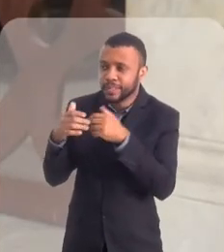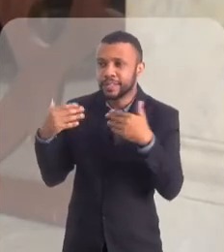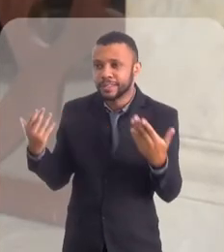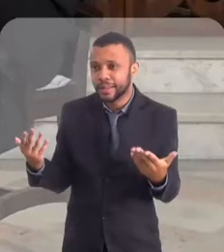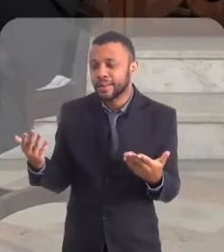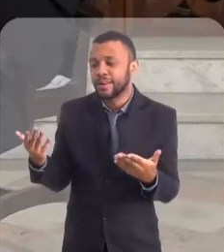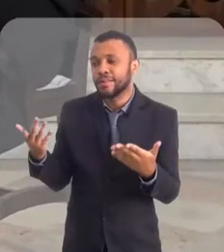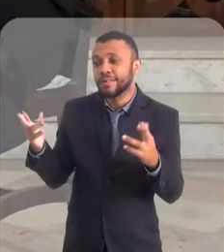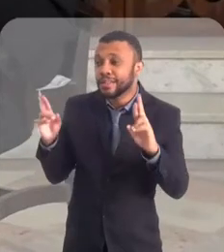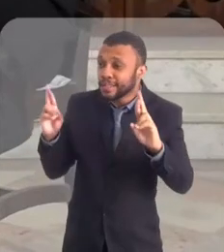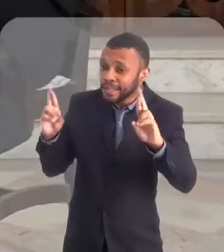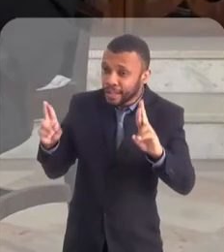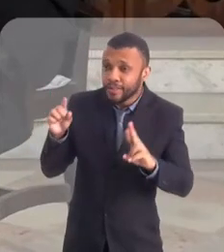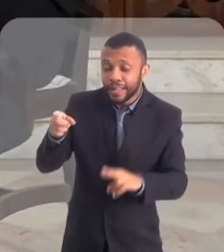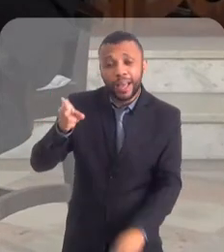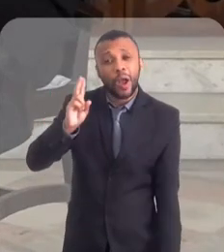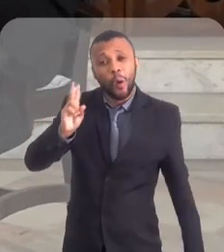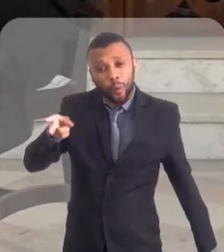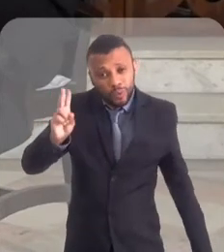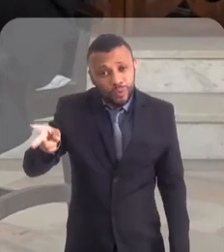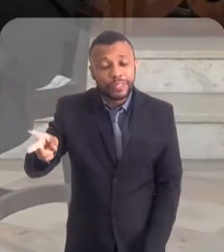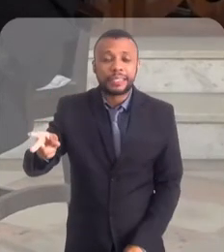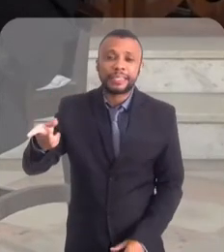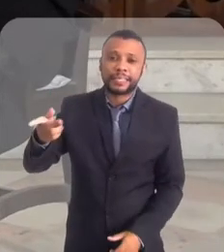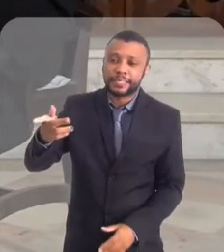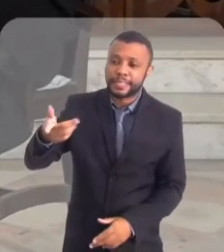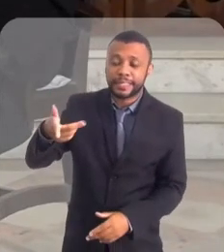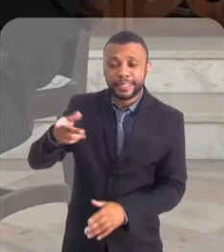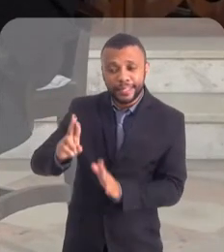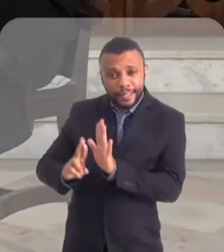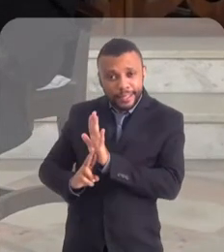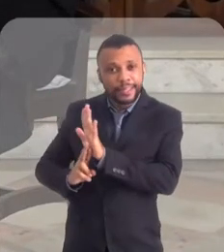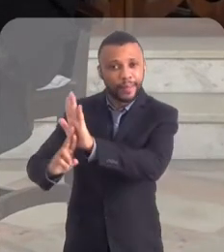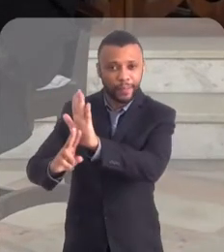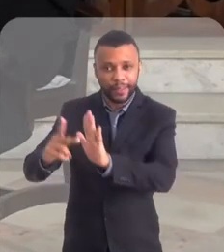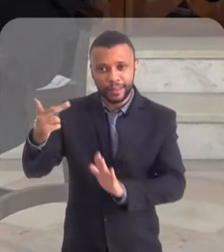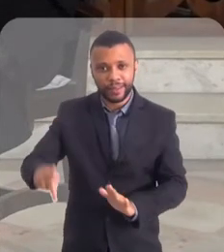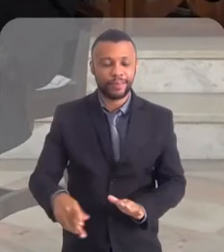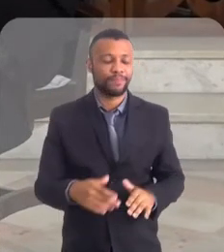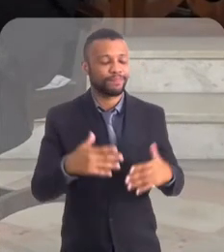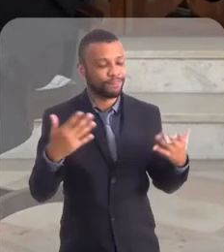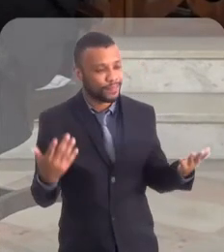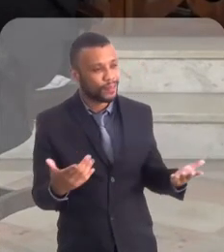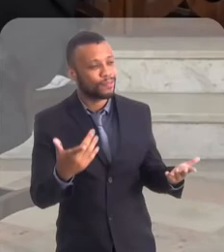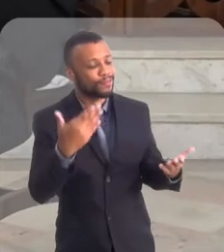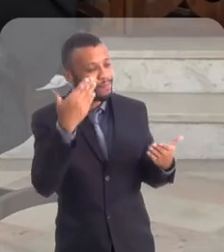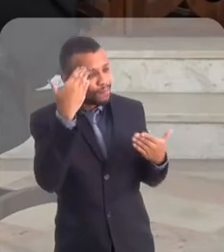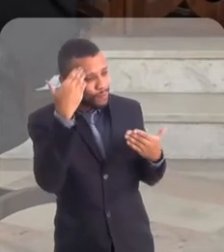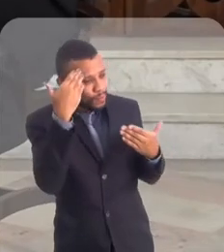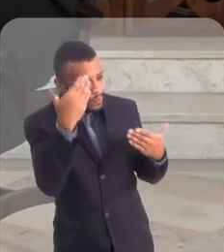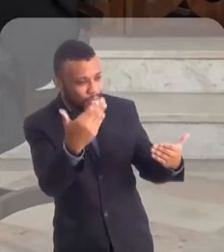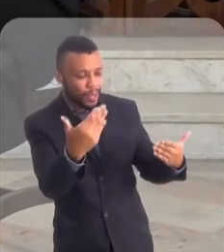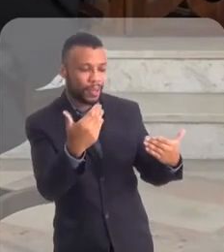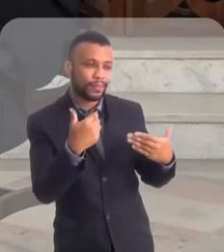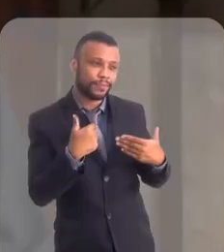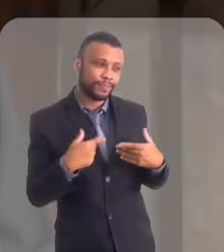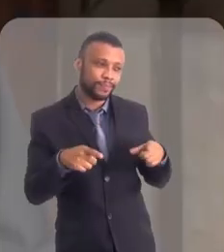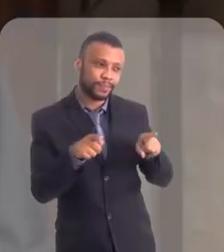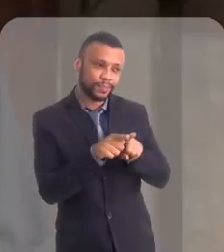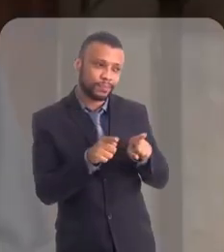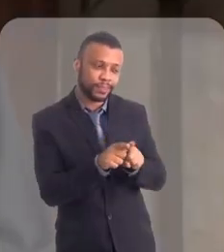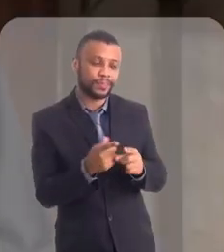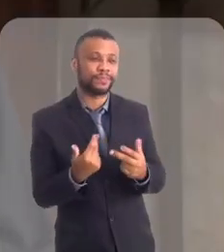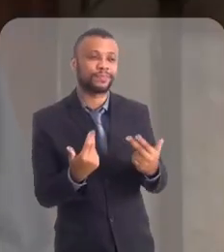que o Senhor continue sempre em frente aqui. Luzia, mais uma vez,